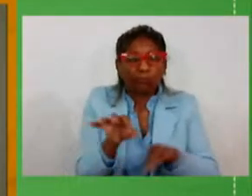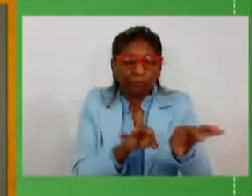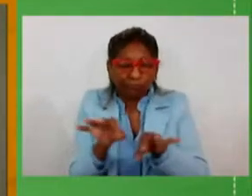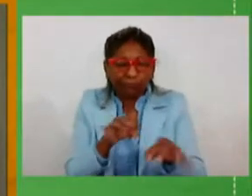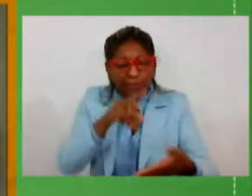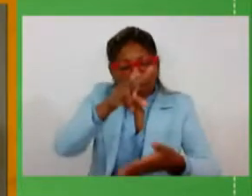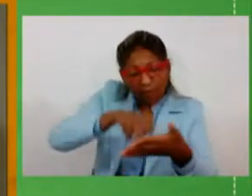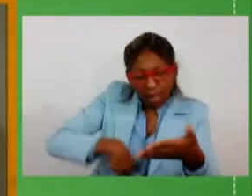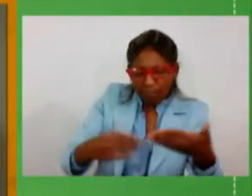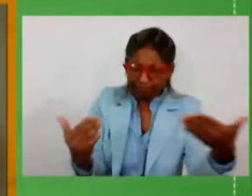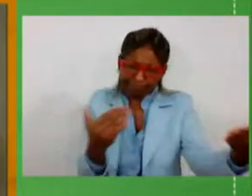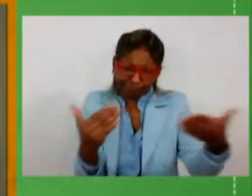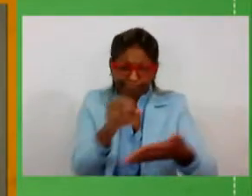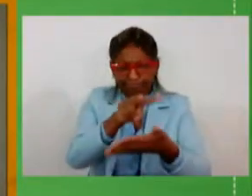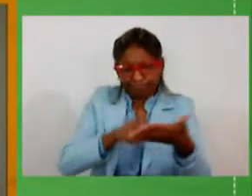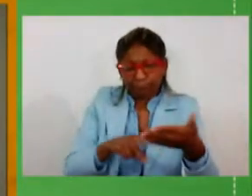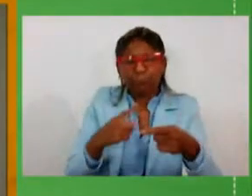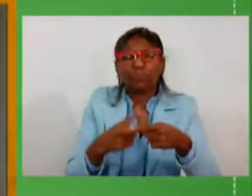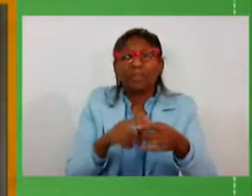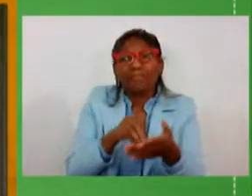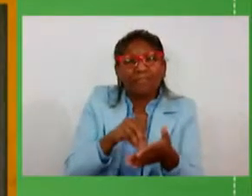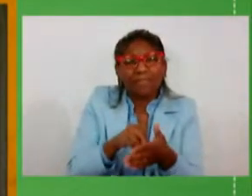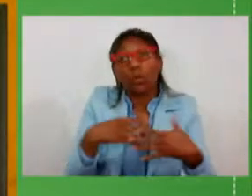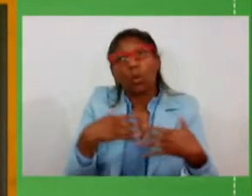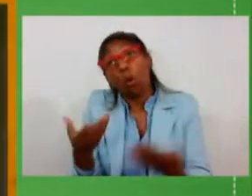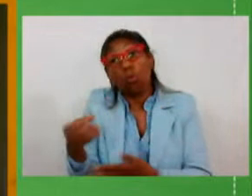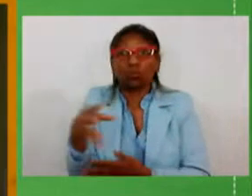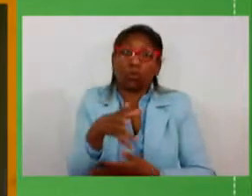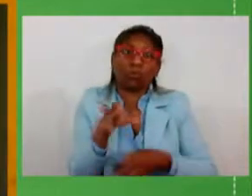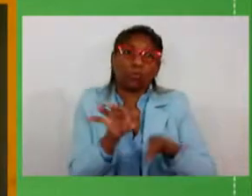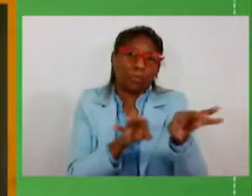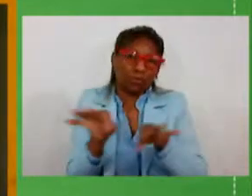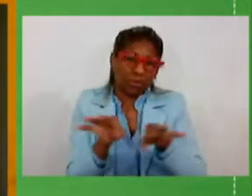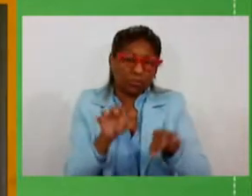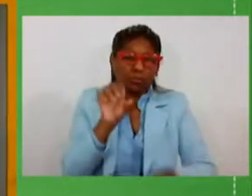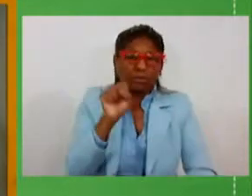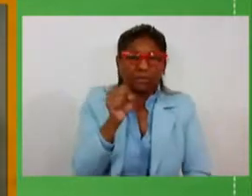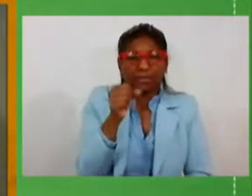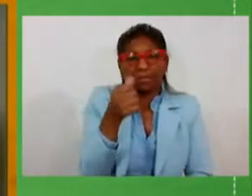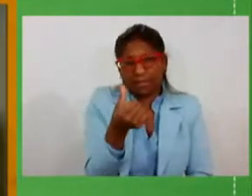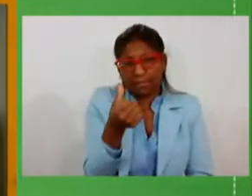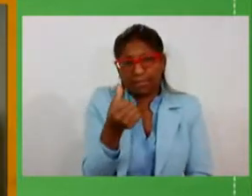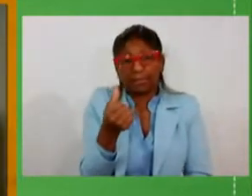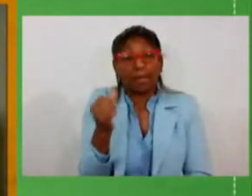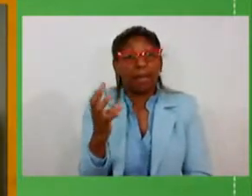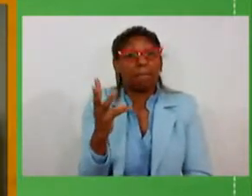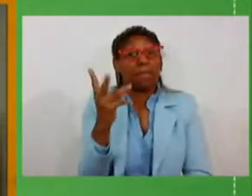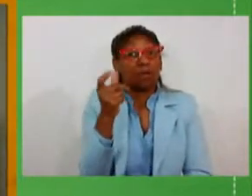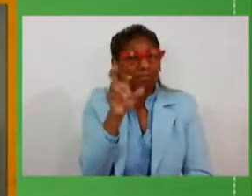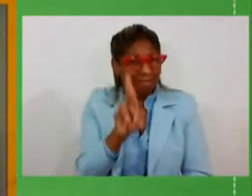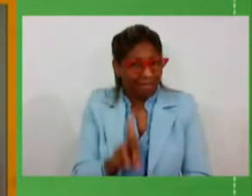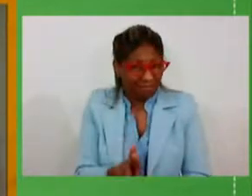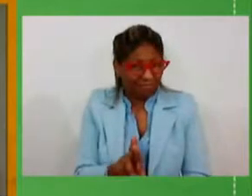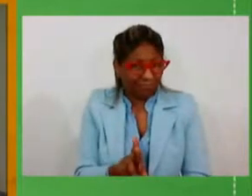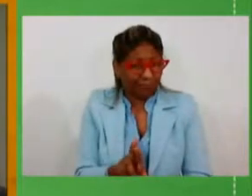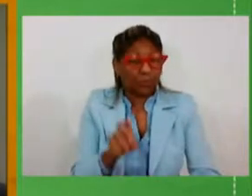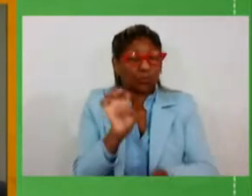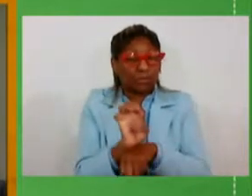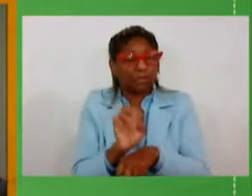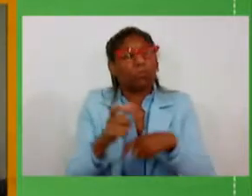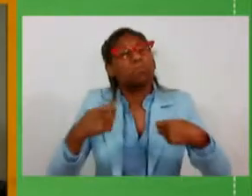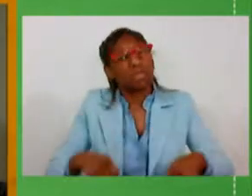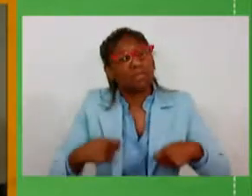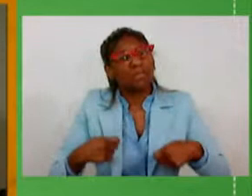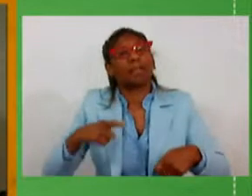por uma série de fatores, ou novos projetos, serão 86 milhões de reais, o Estado precisa deixar um banco de projetos